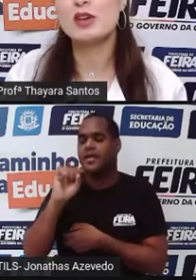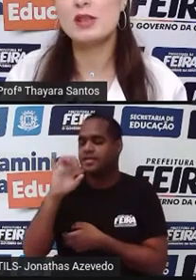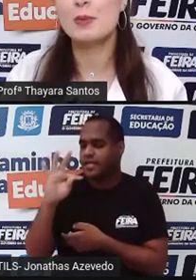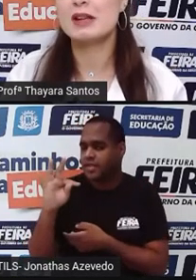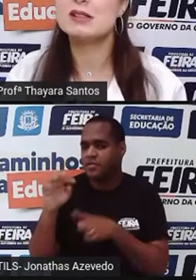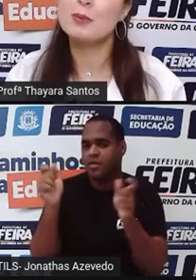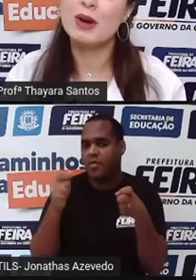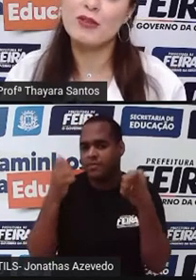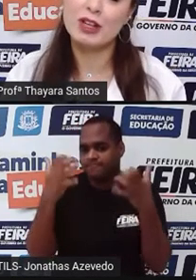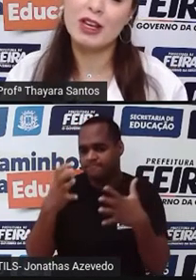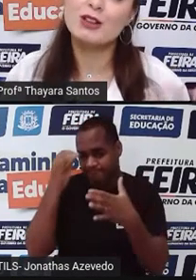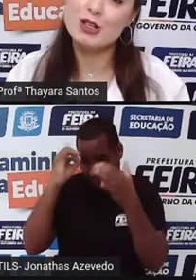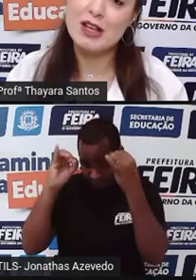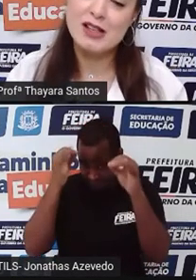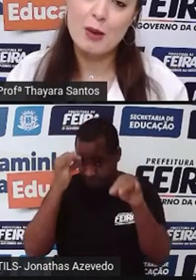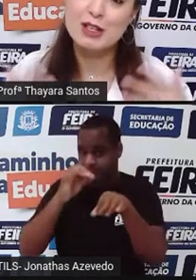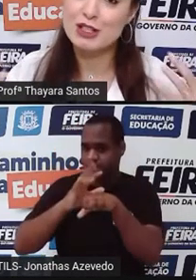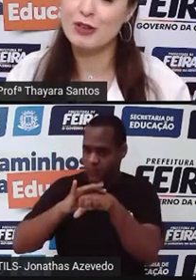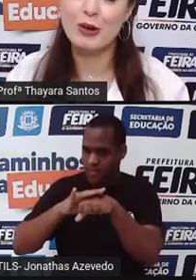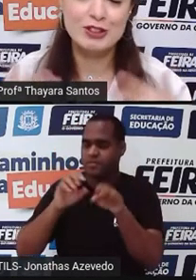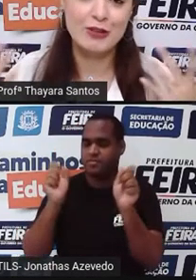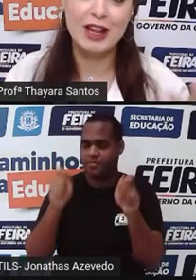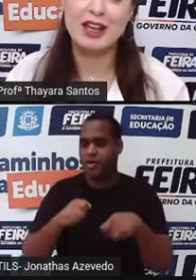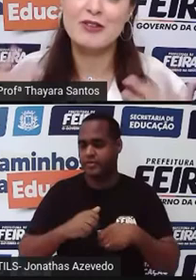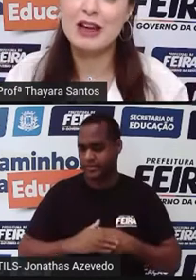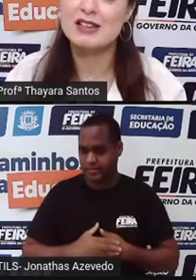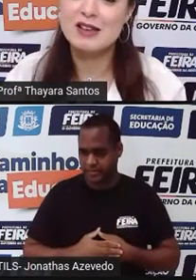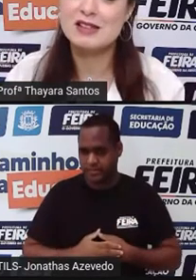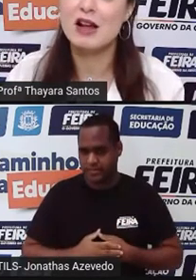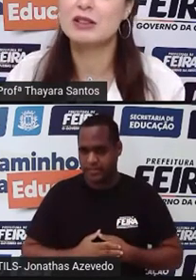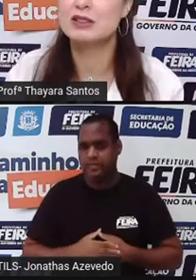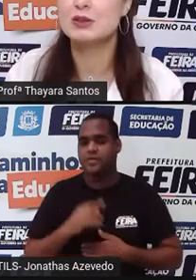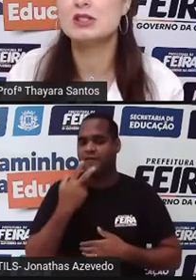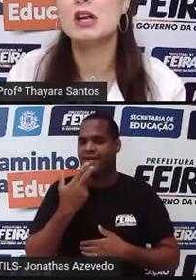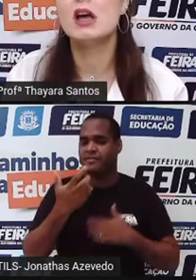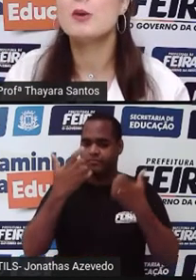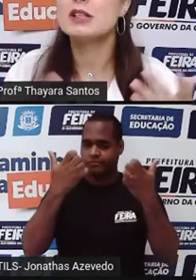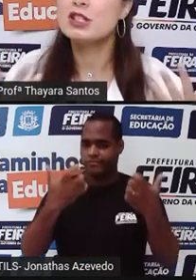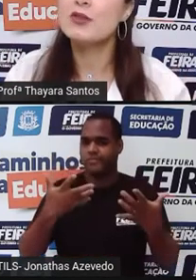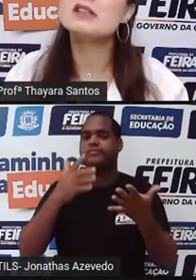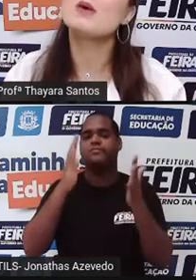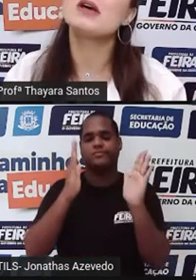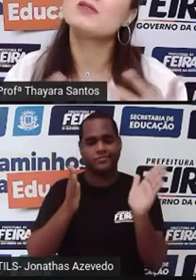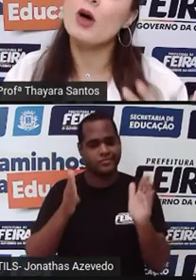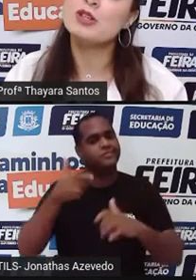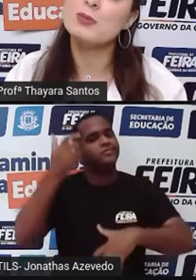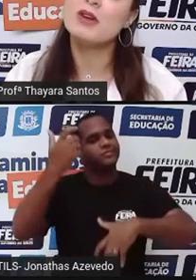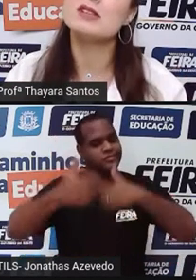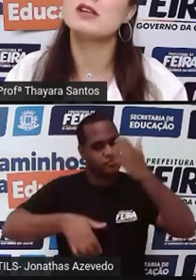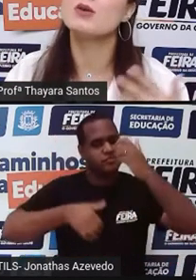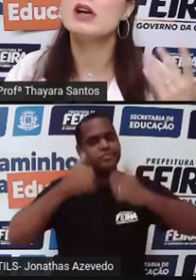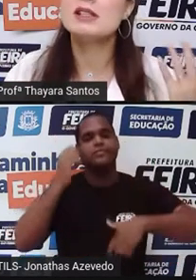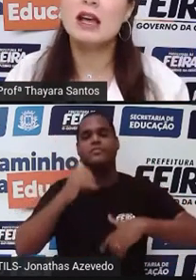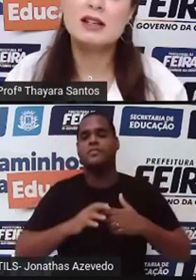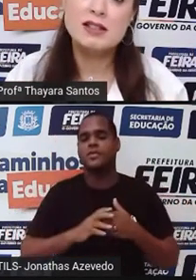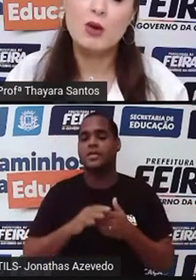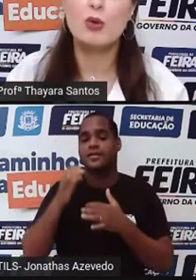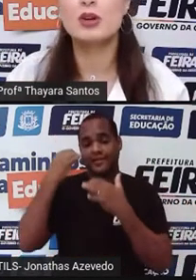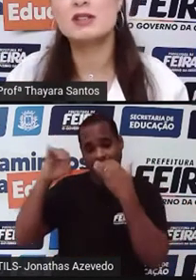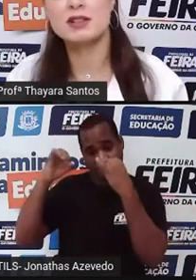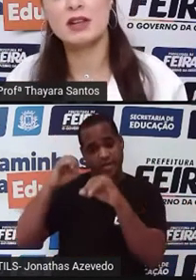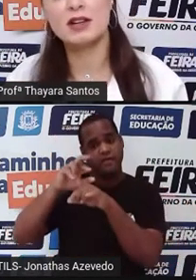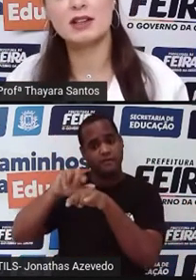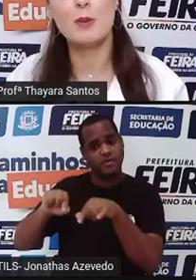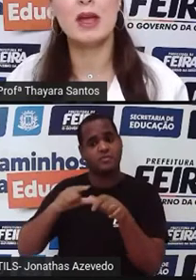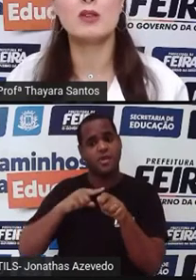pode fazer para se prevenir. A gente já sabe, né? Já falei aqui várias vezes na aula de hoje. Mas a gente vai saber as formas de prevenção, se elas têm